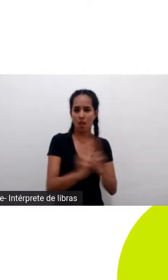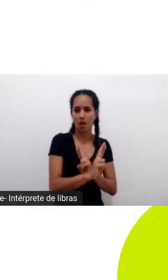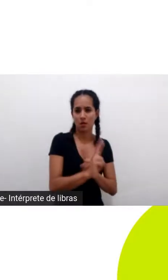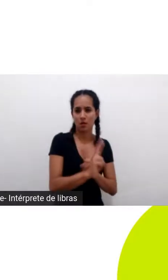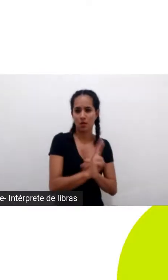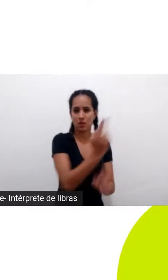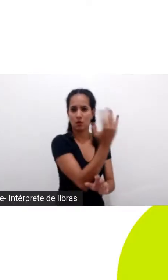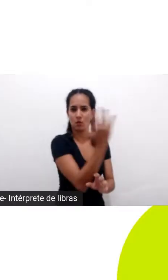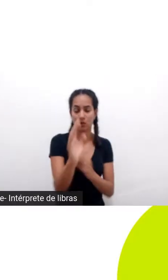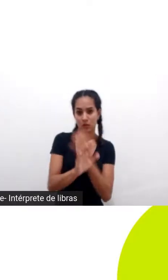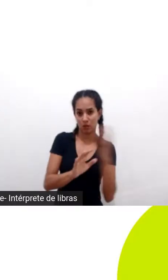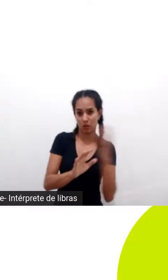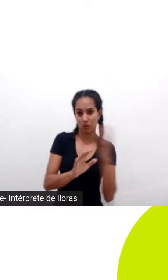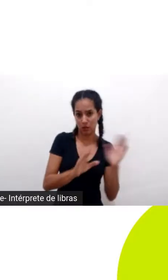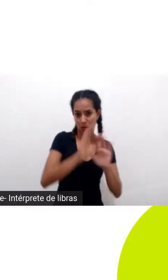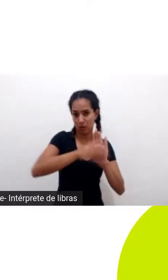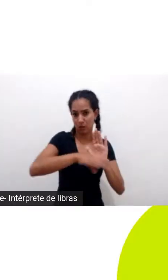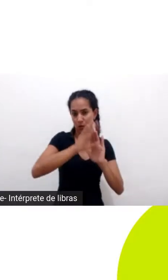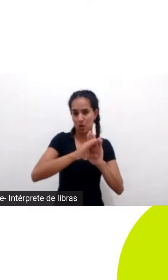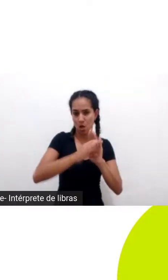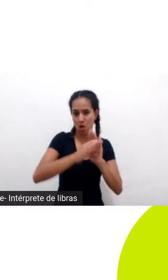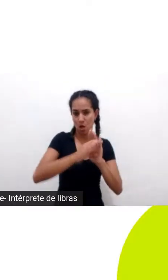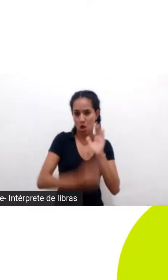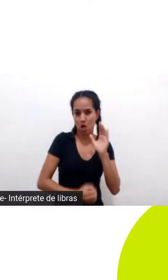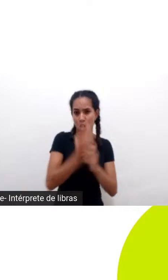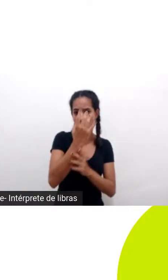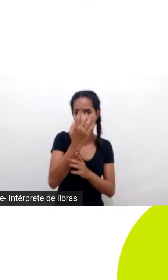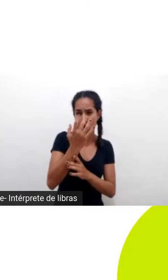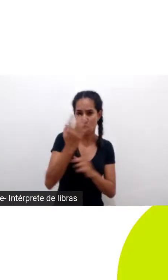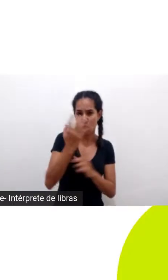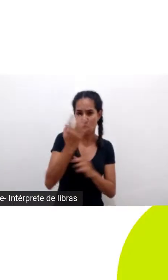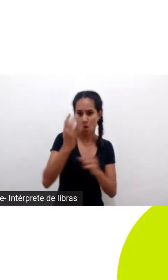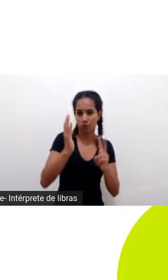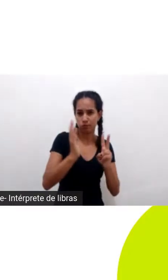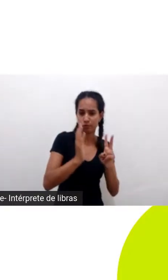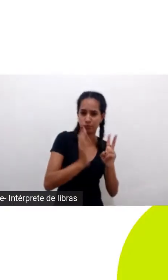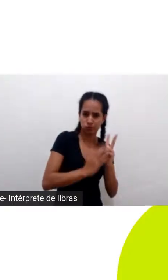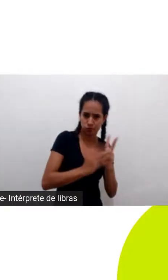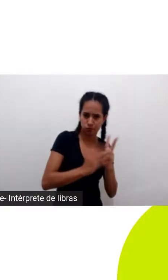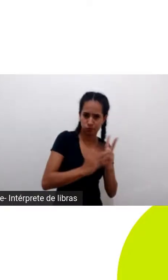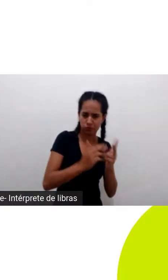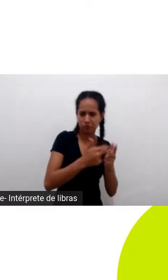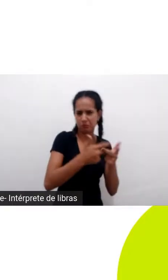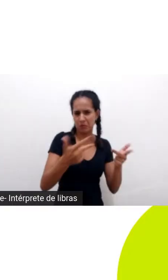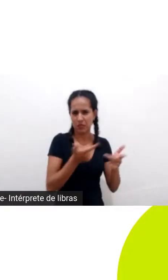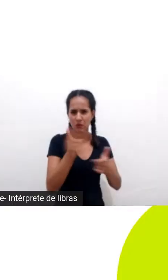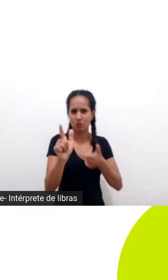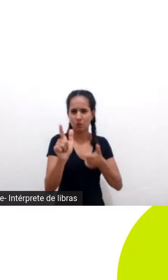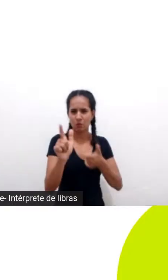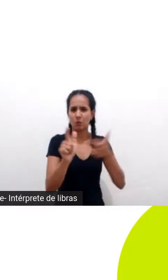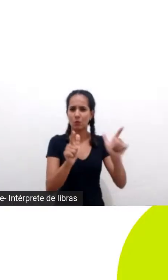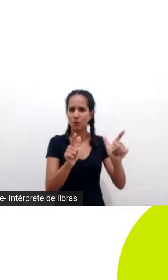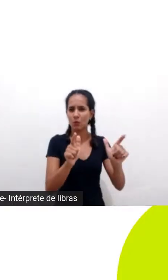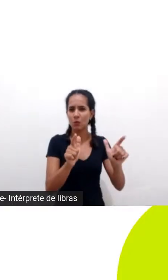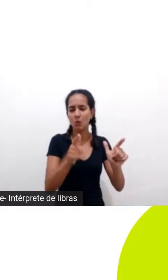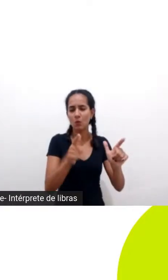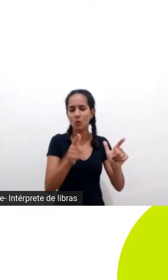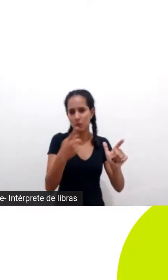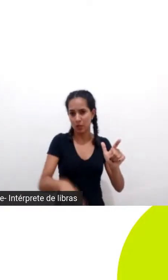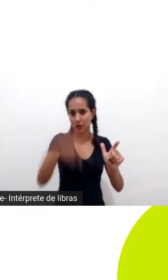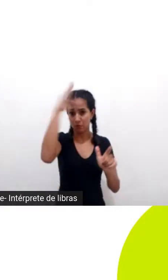é um conceito de origem indígena dos povos andinos mas que tem ecos em outros povos como os tupi-goranis inclusive aqui no Brasil